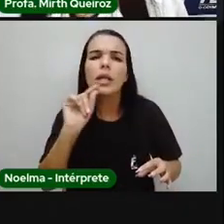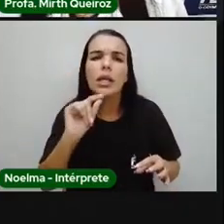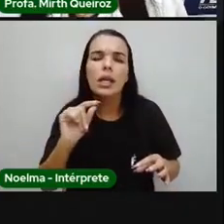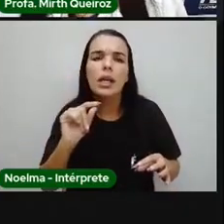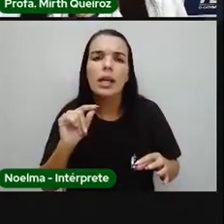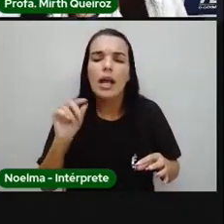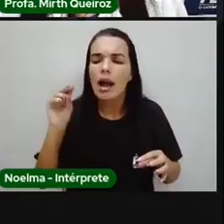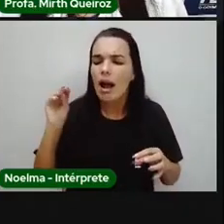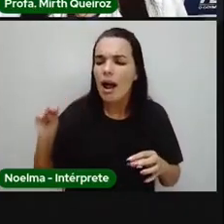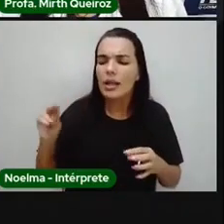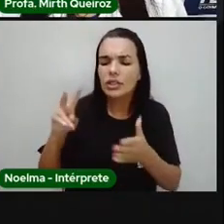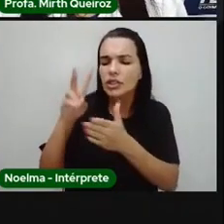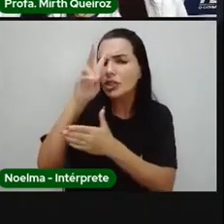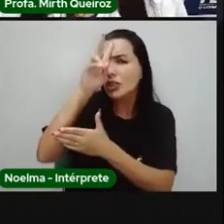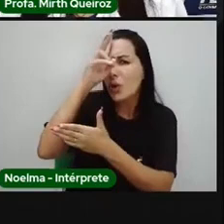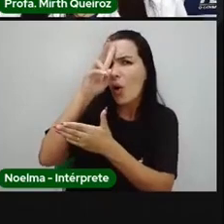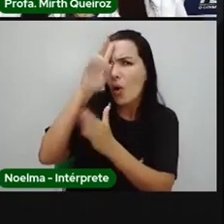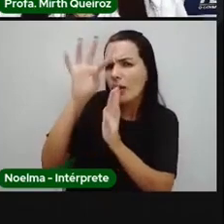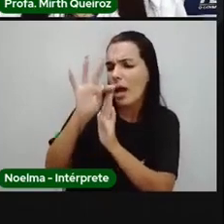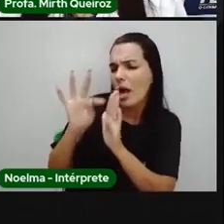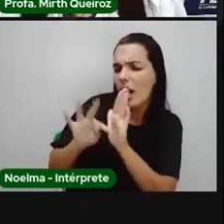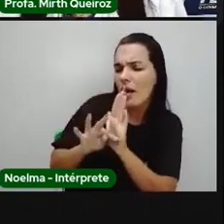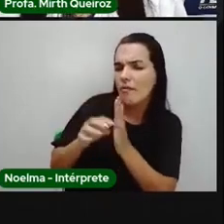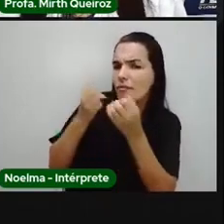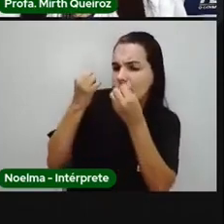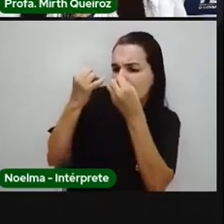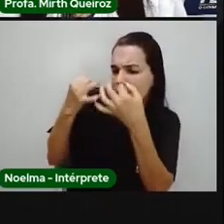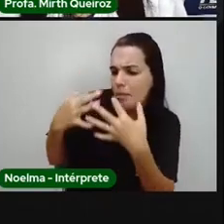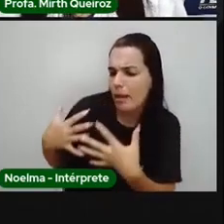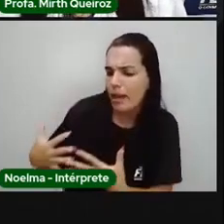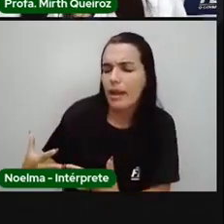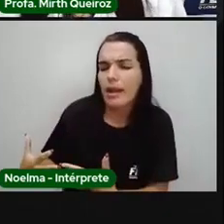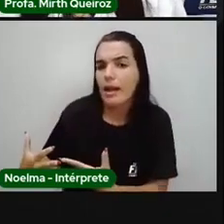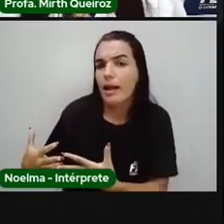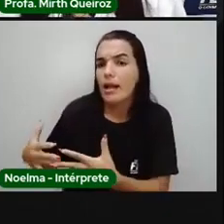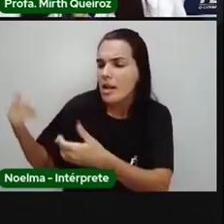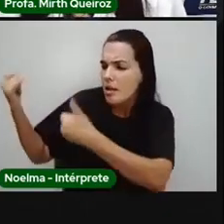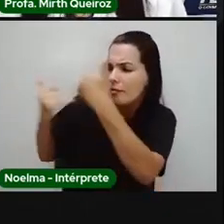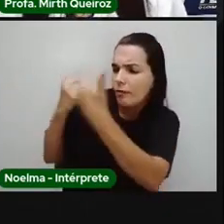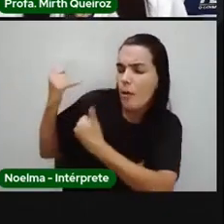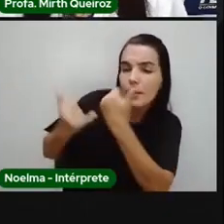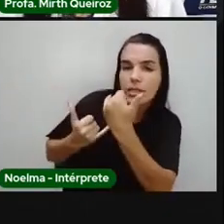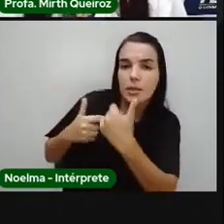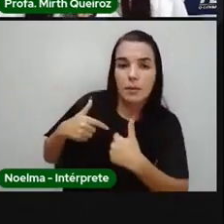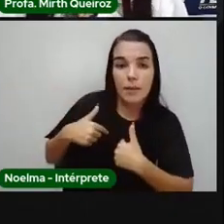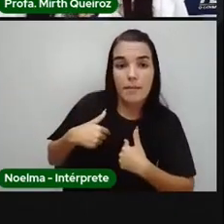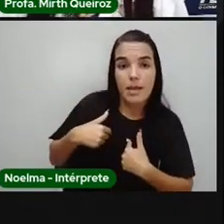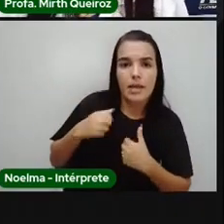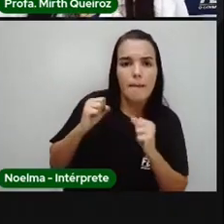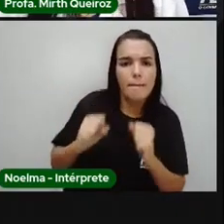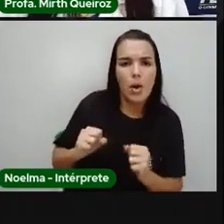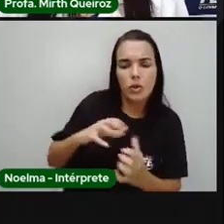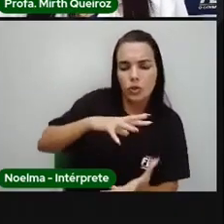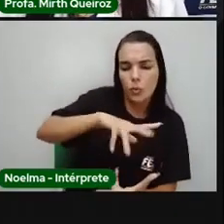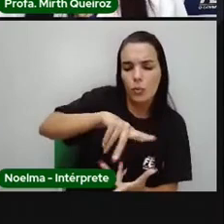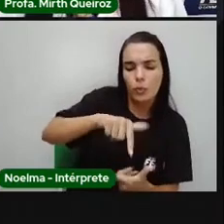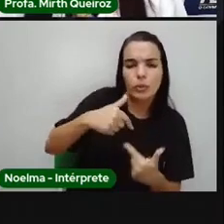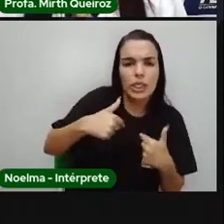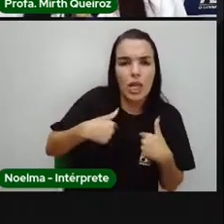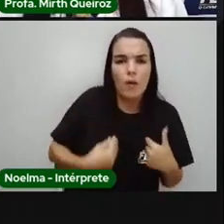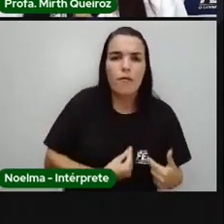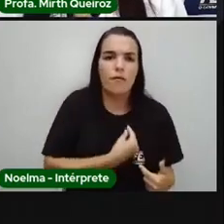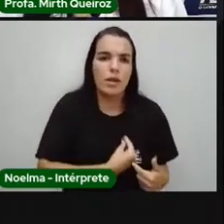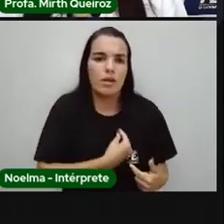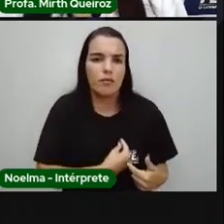aquele texto te traz de informação que tem a ver com o mundo em que vocês